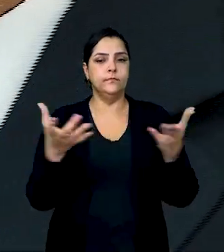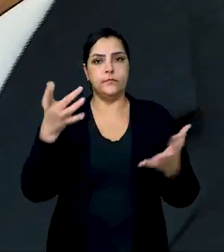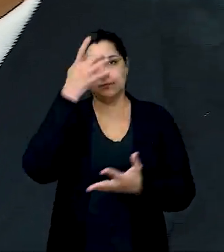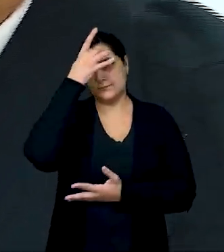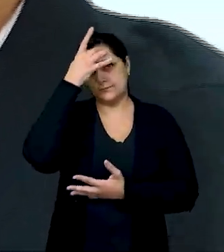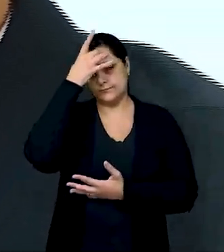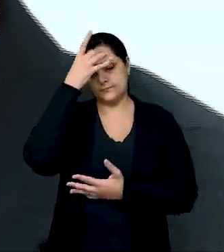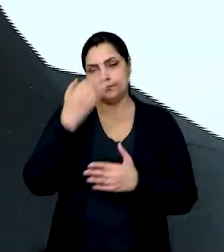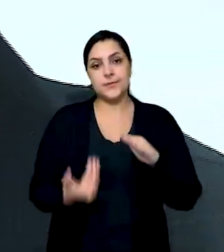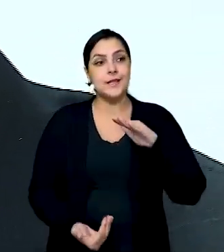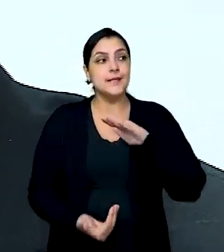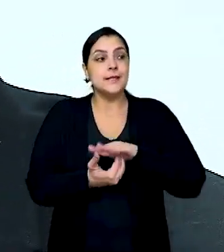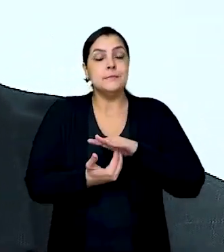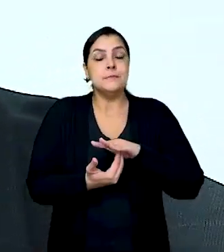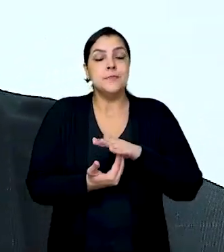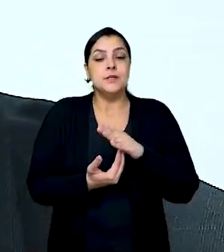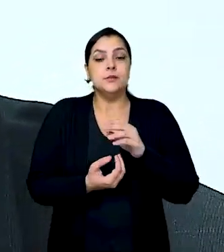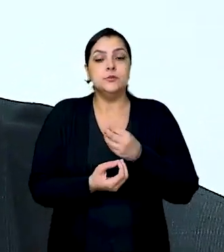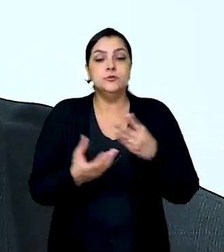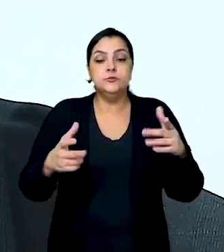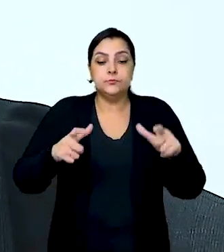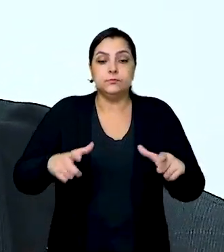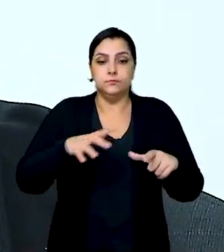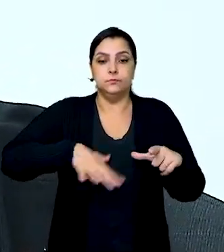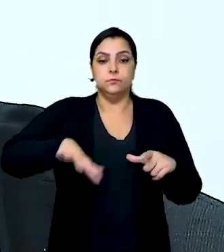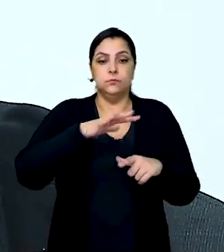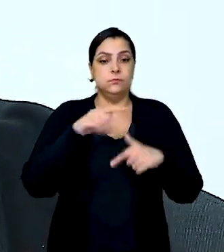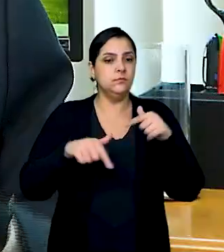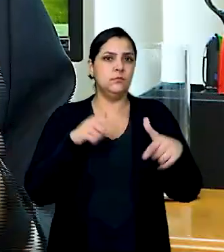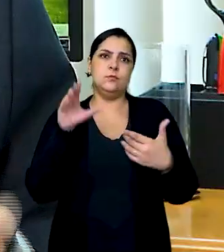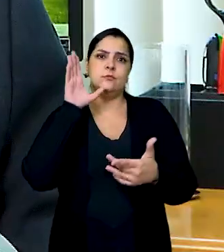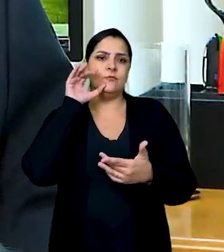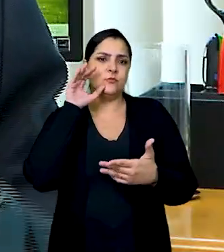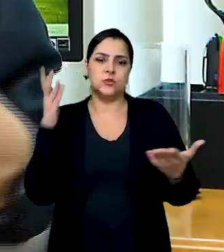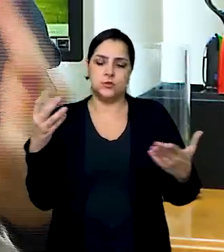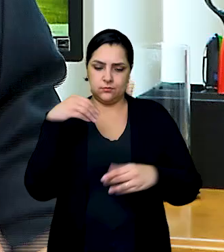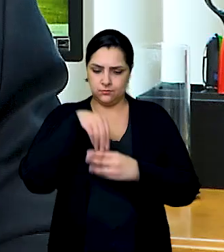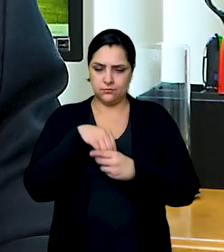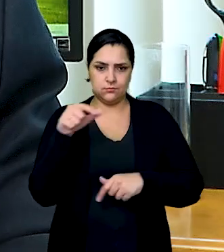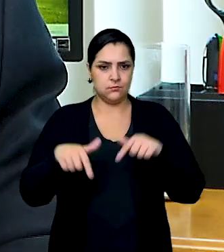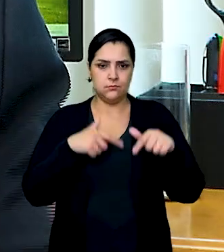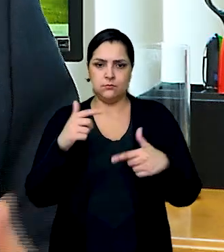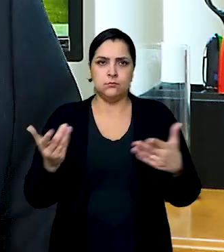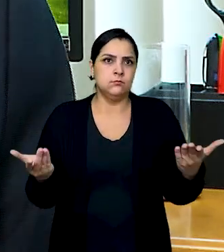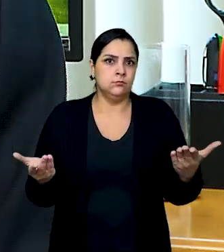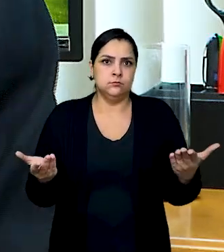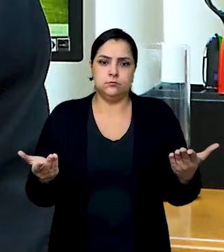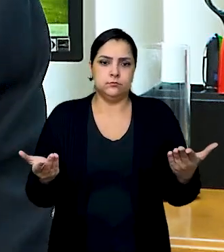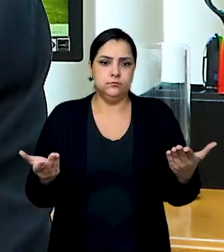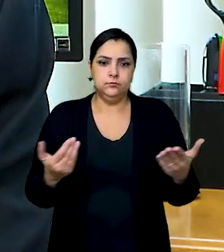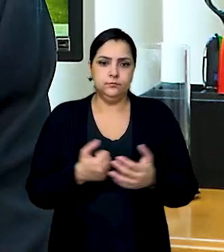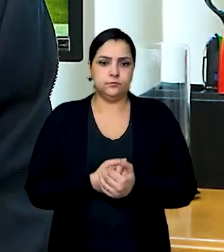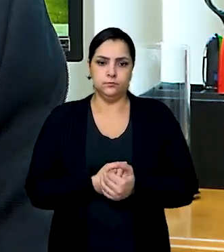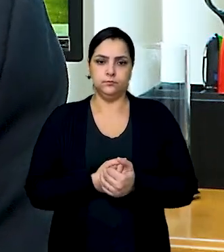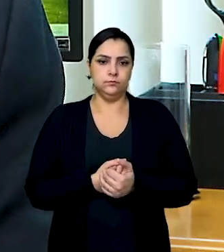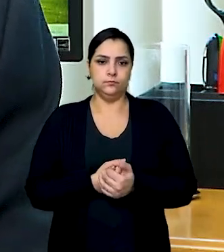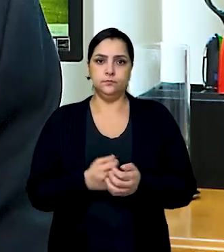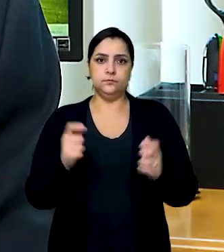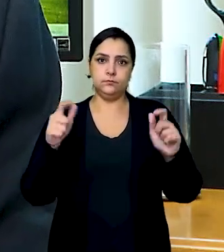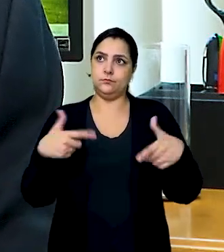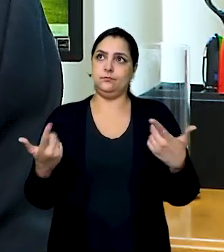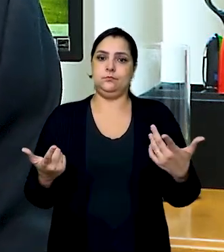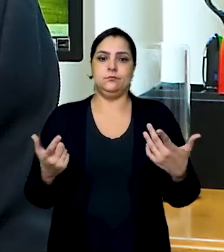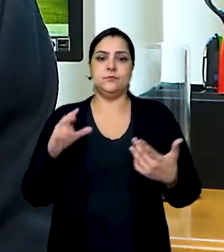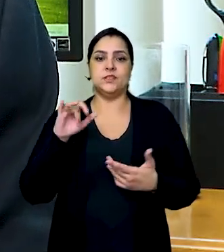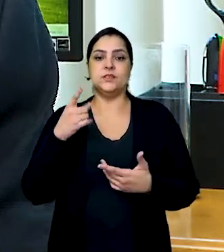conscientizar sobre os limites eleitorais no ambiente de trabalho. O trabalhador, quando ele está no ambiente de trabalho, ele não se desfaz da sua